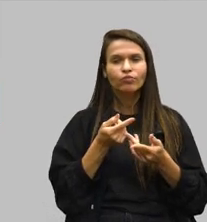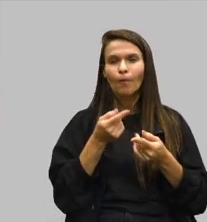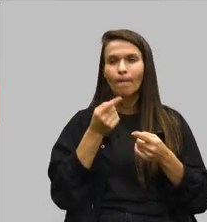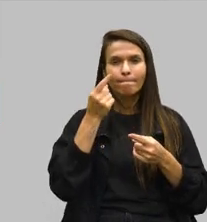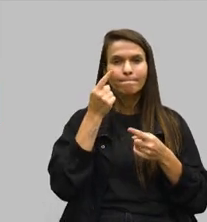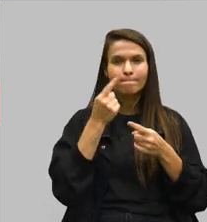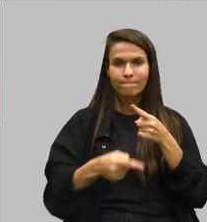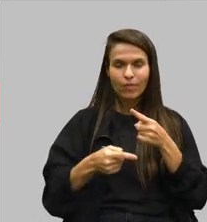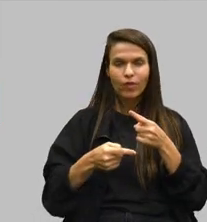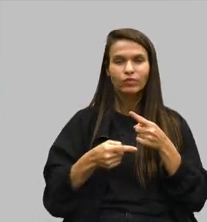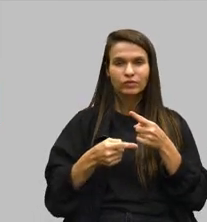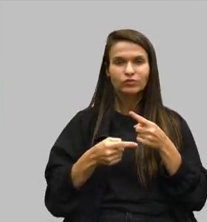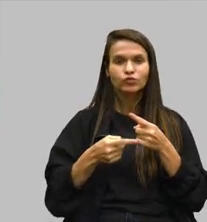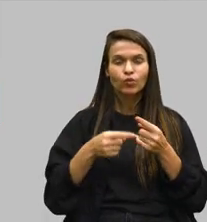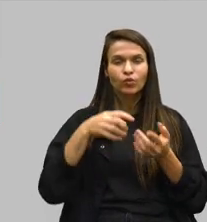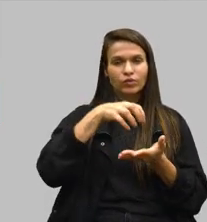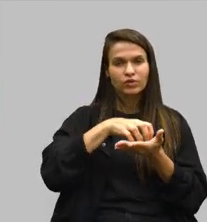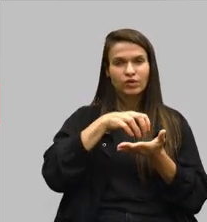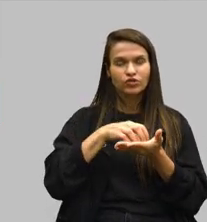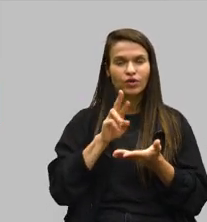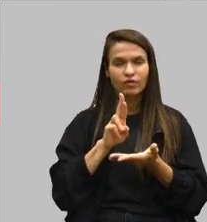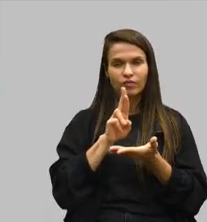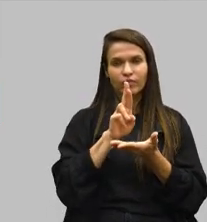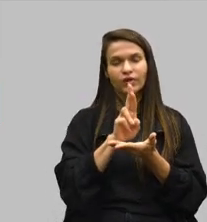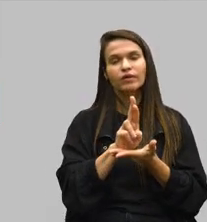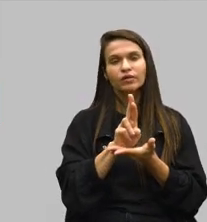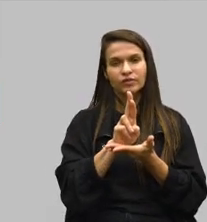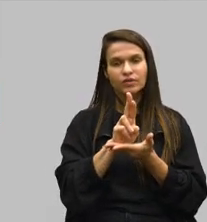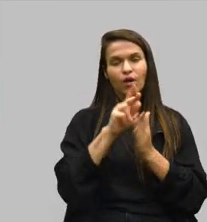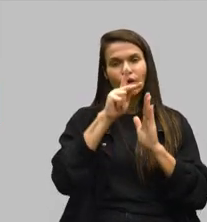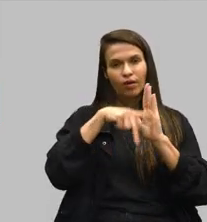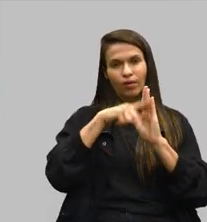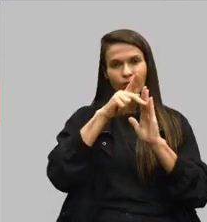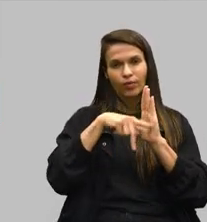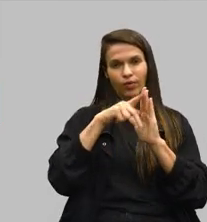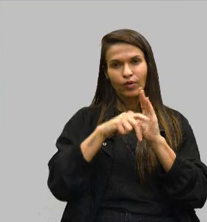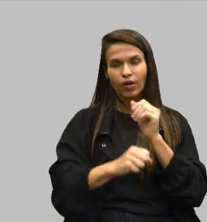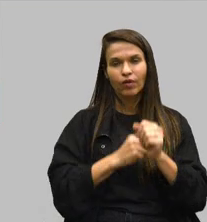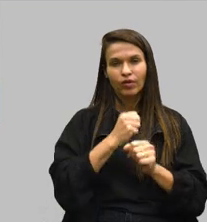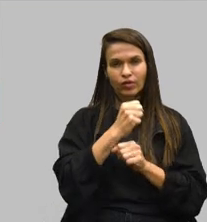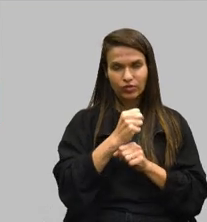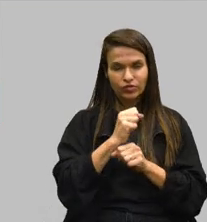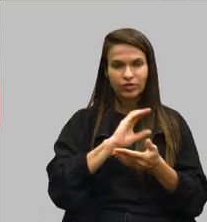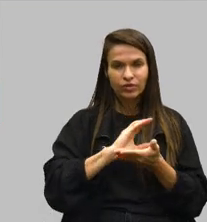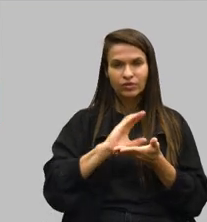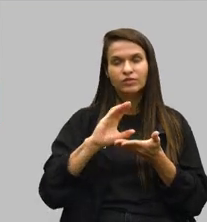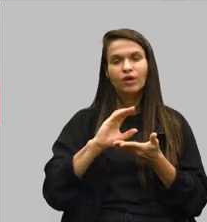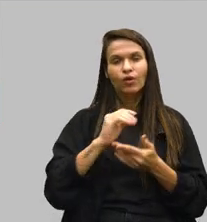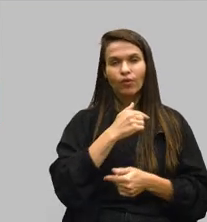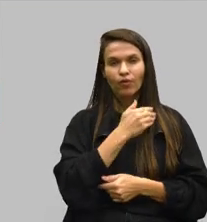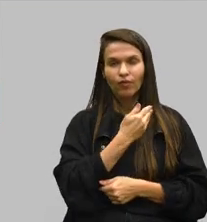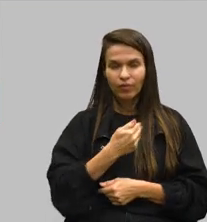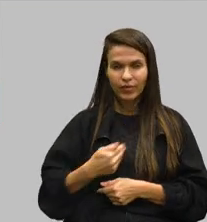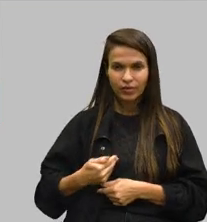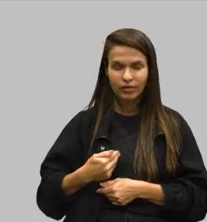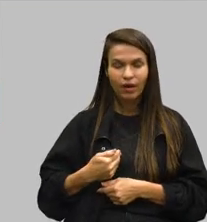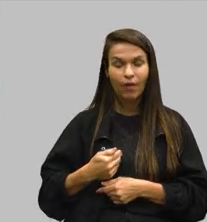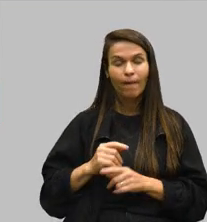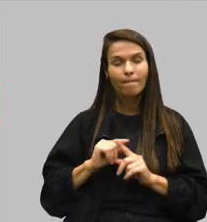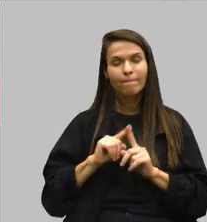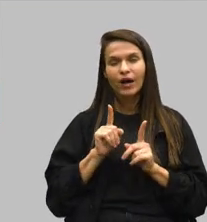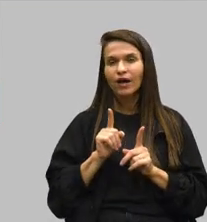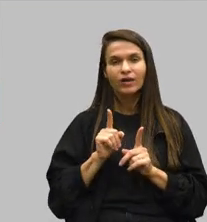criação do centro de referência colocado sobre o plano plurianual de ação governamental. Todavia, a gente não